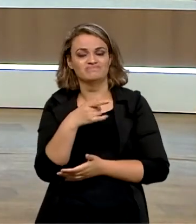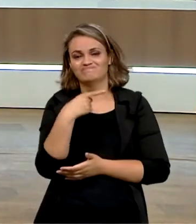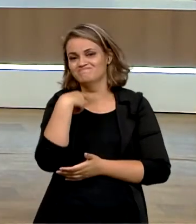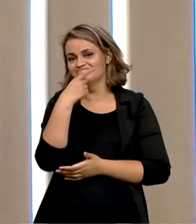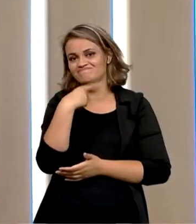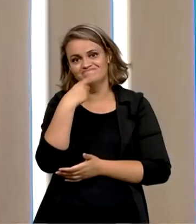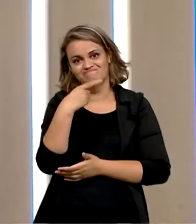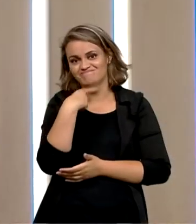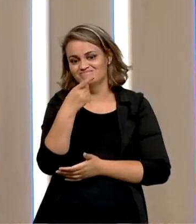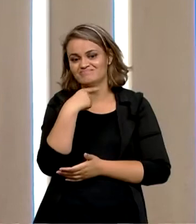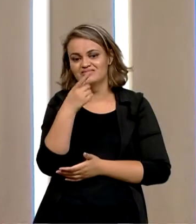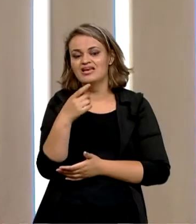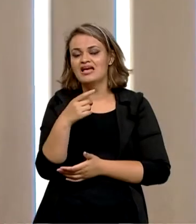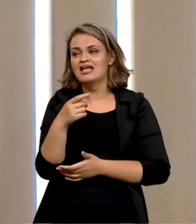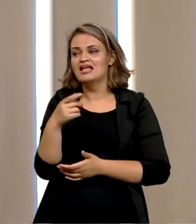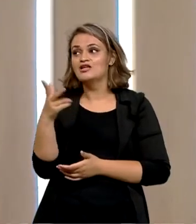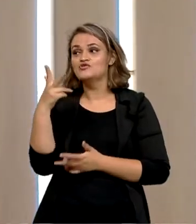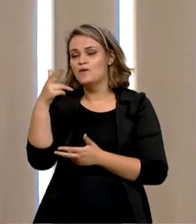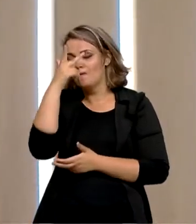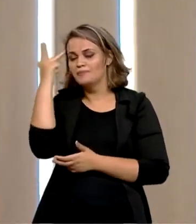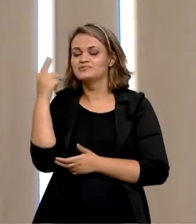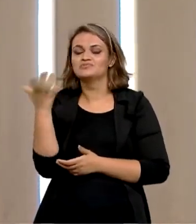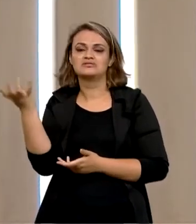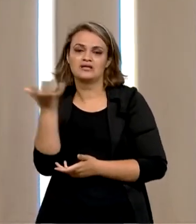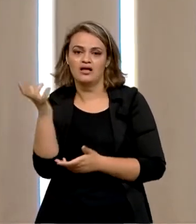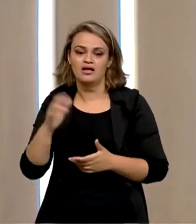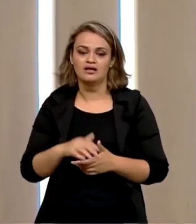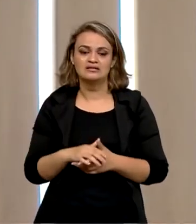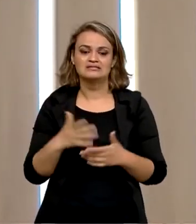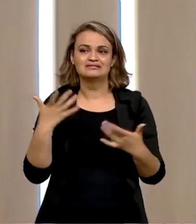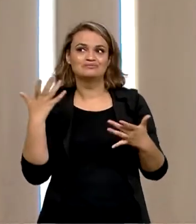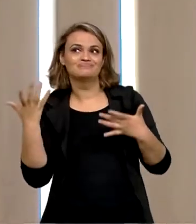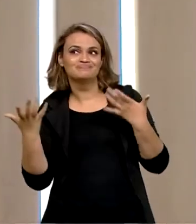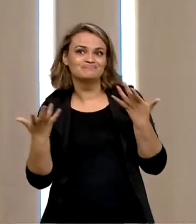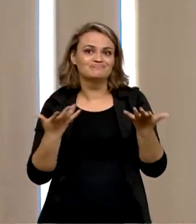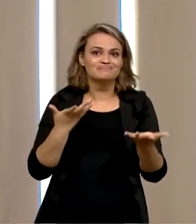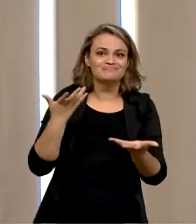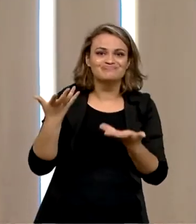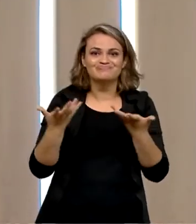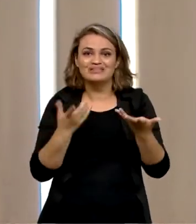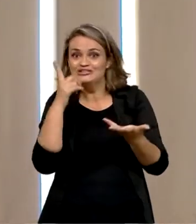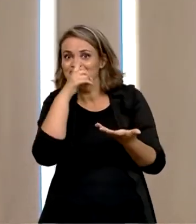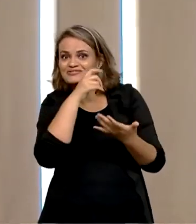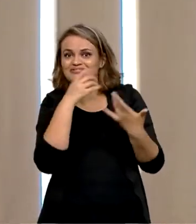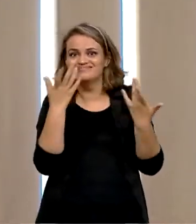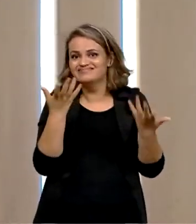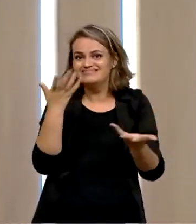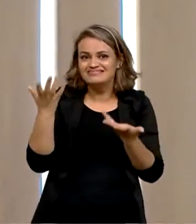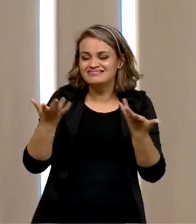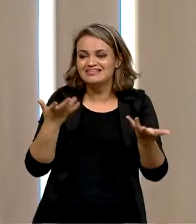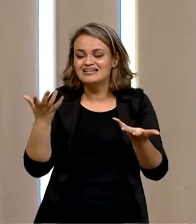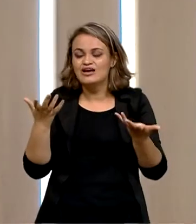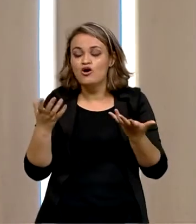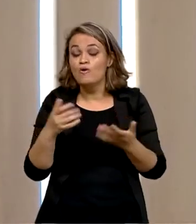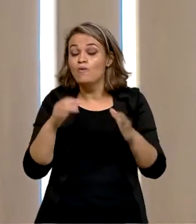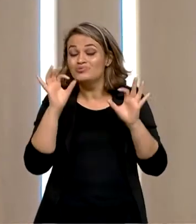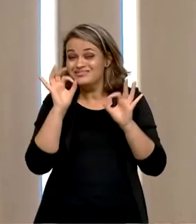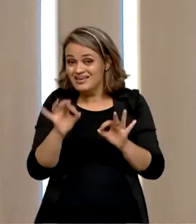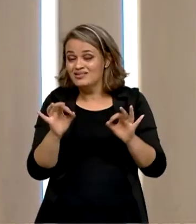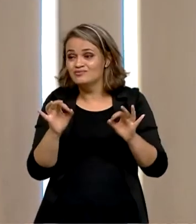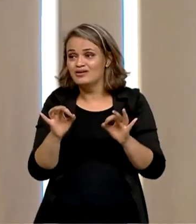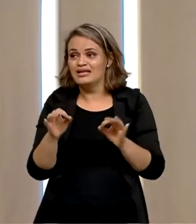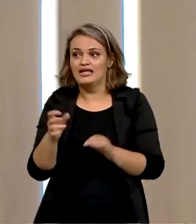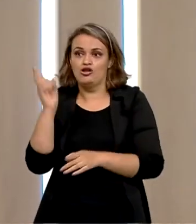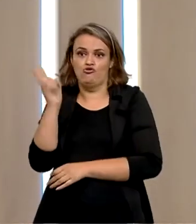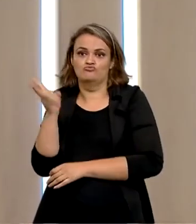quer, mas como as pessoas esperam que ele faça. Então, fica uma situação delicada para ele. O ideal seria que ele não permanecesse para